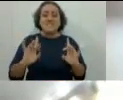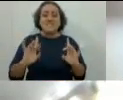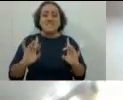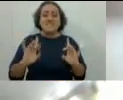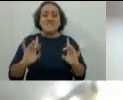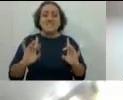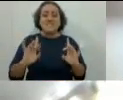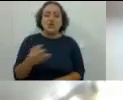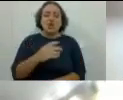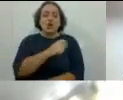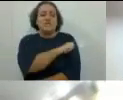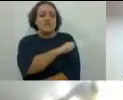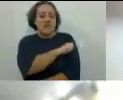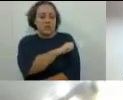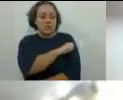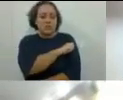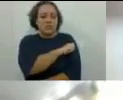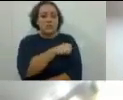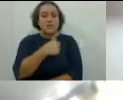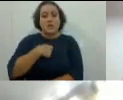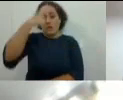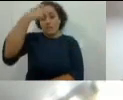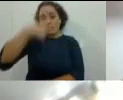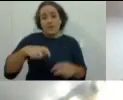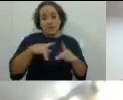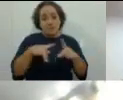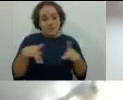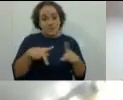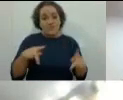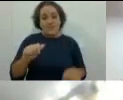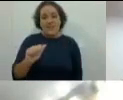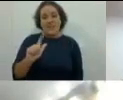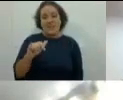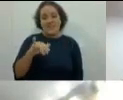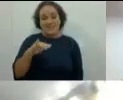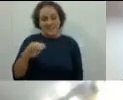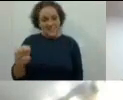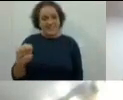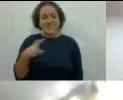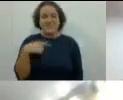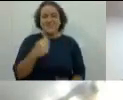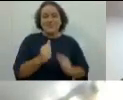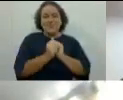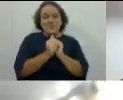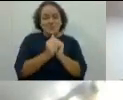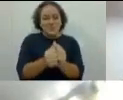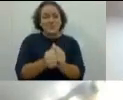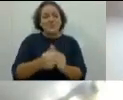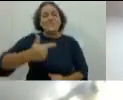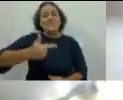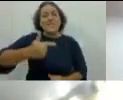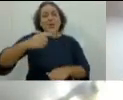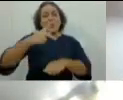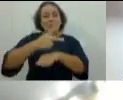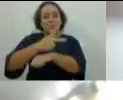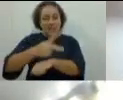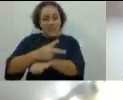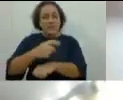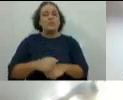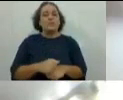aos novos alunos. Eu sou a professora Aline Amorim. Nós estaremos juntos no segundo período,